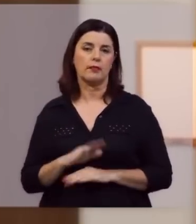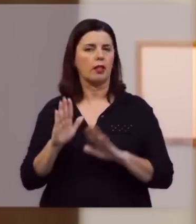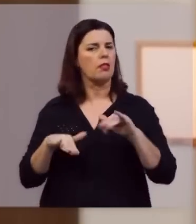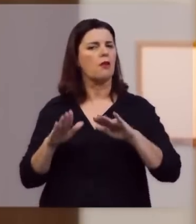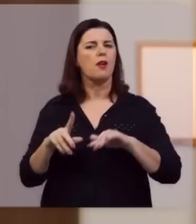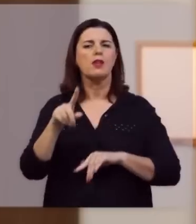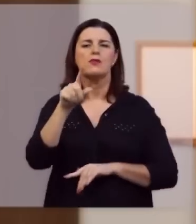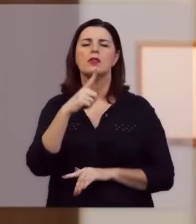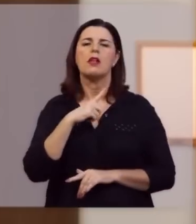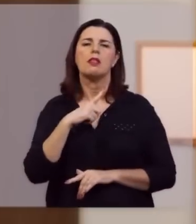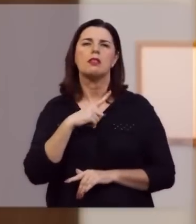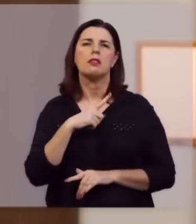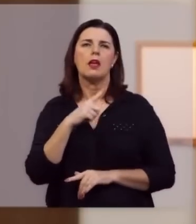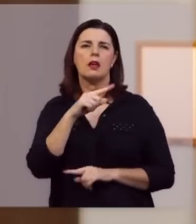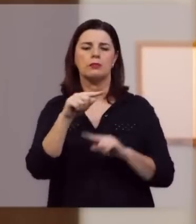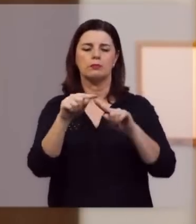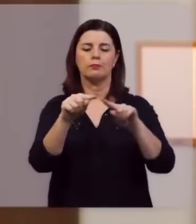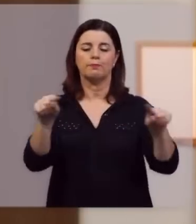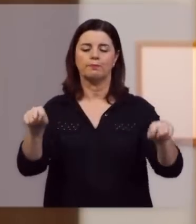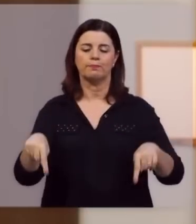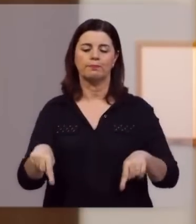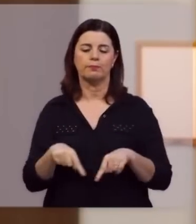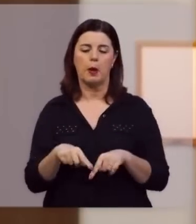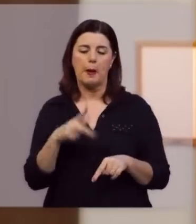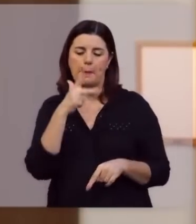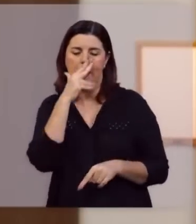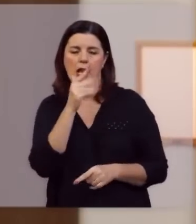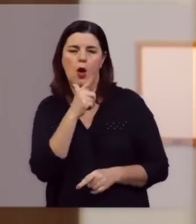talvez você esteja, no seu tanque de Betesda,